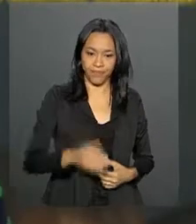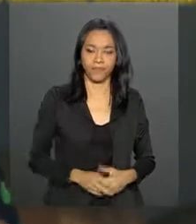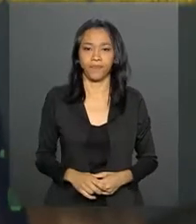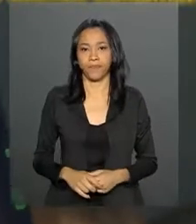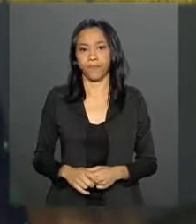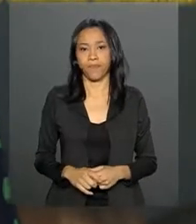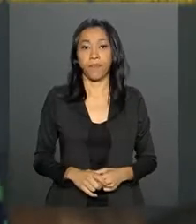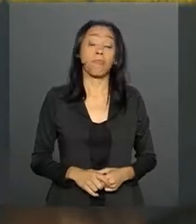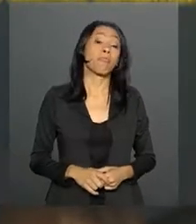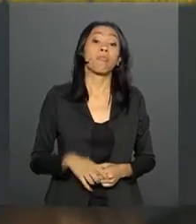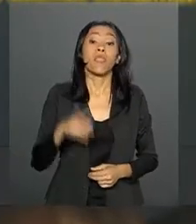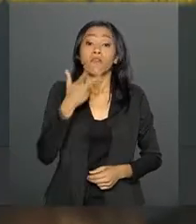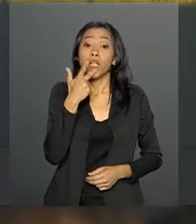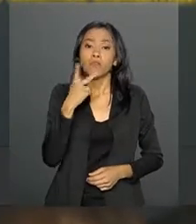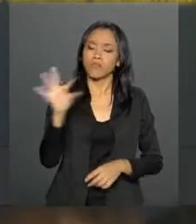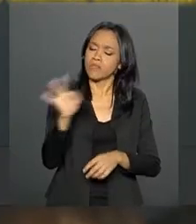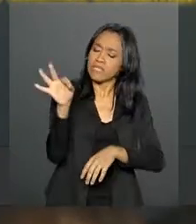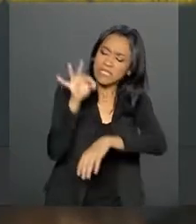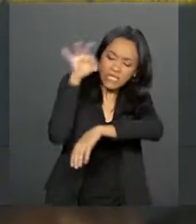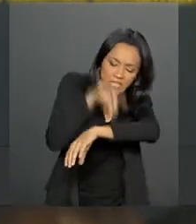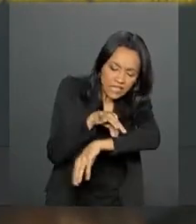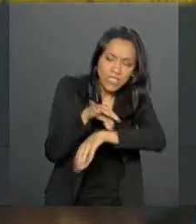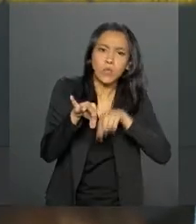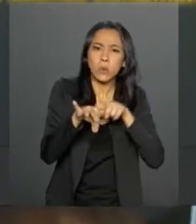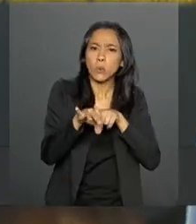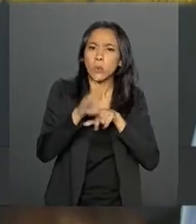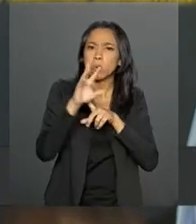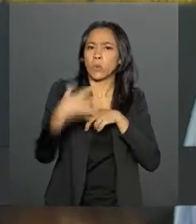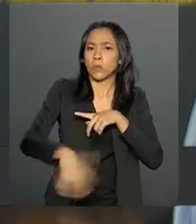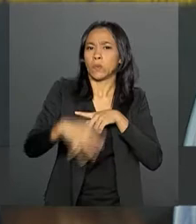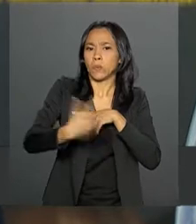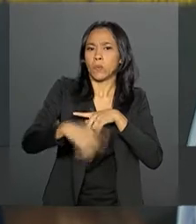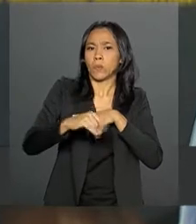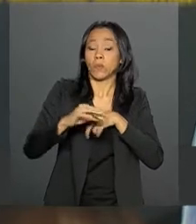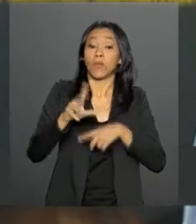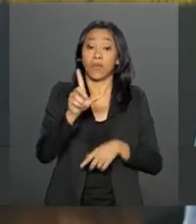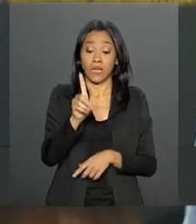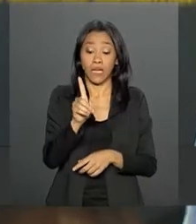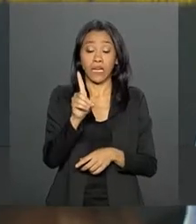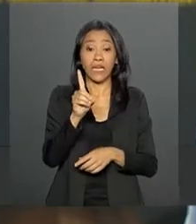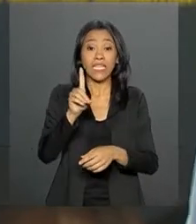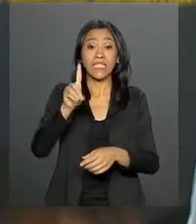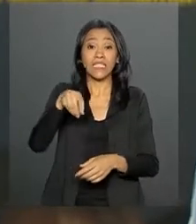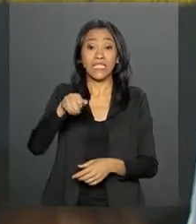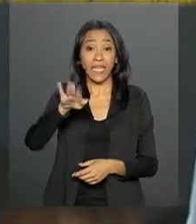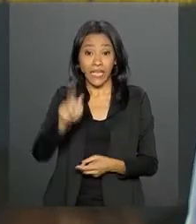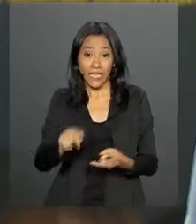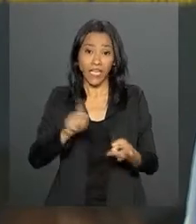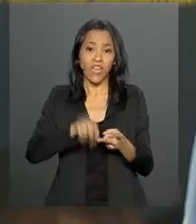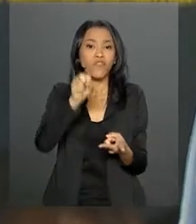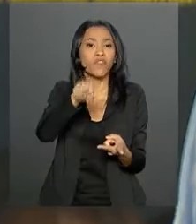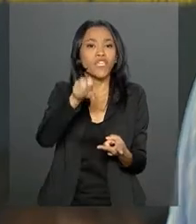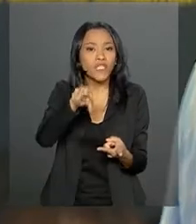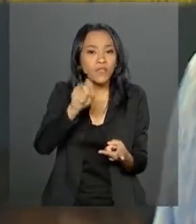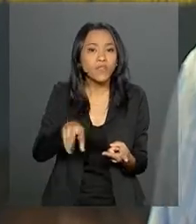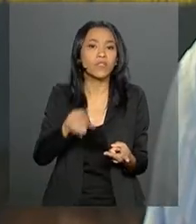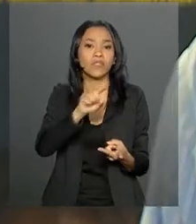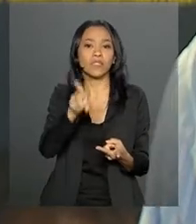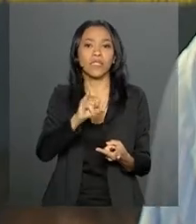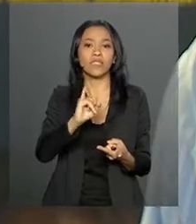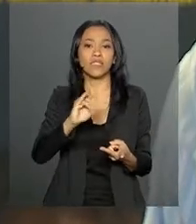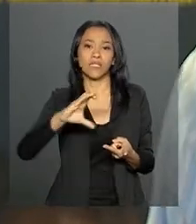O Aedes aegypti é o mosquito responsável por transmitir a dengue, o vírus da zika e a febre chikungunha,